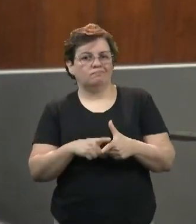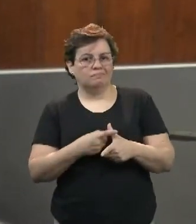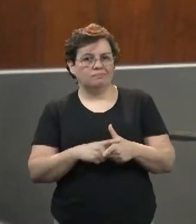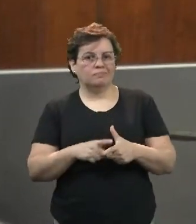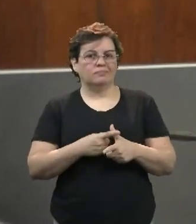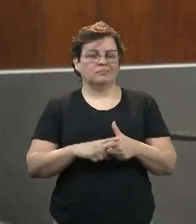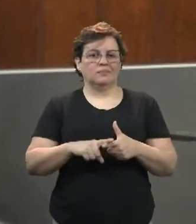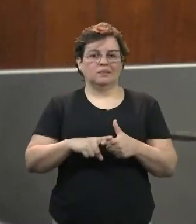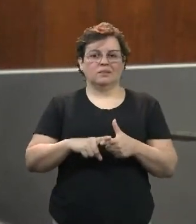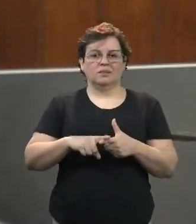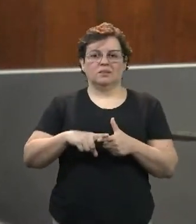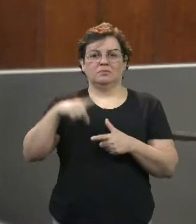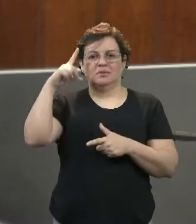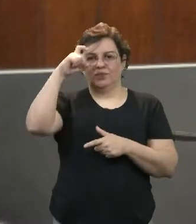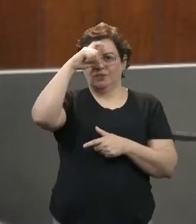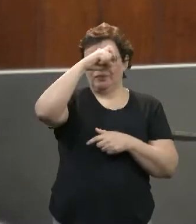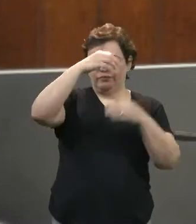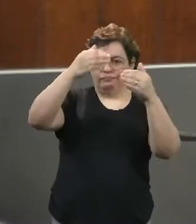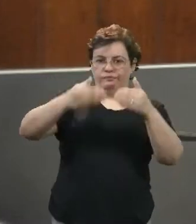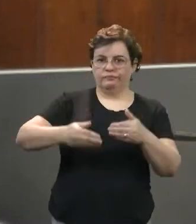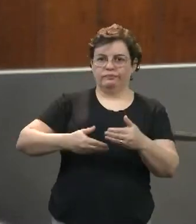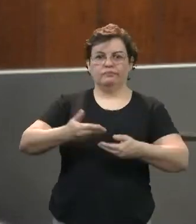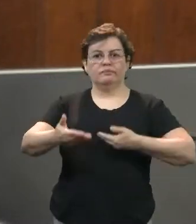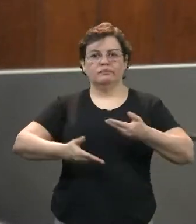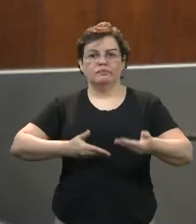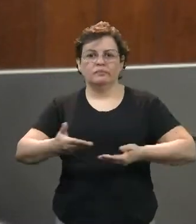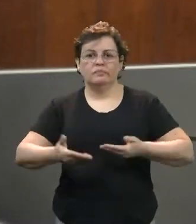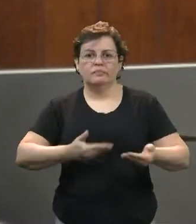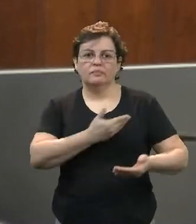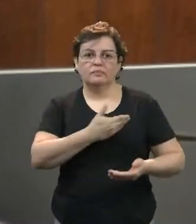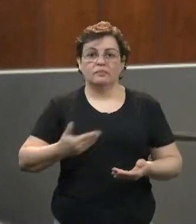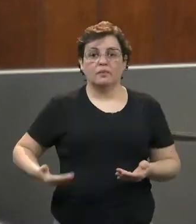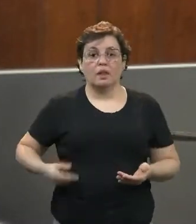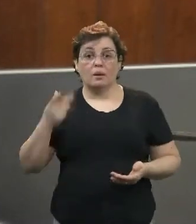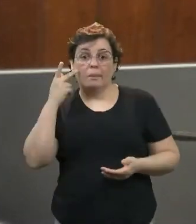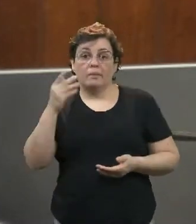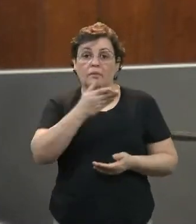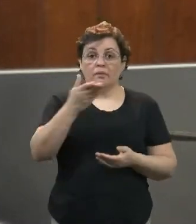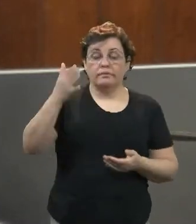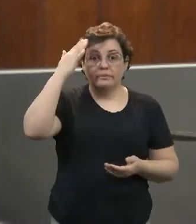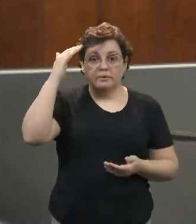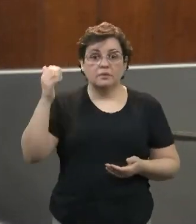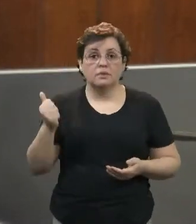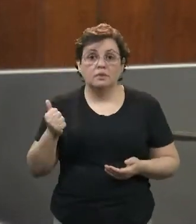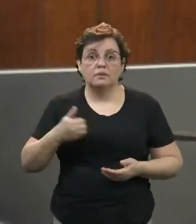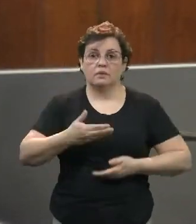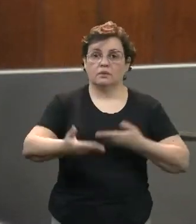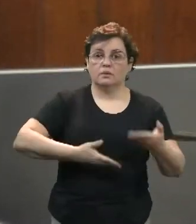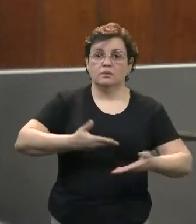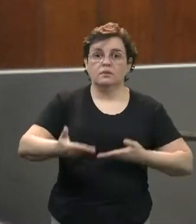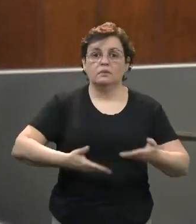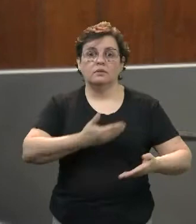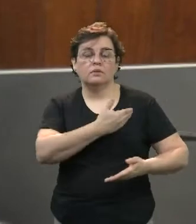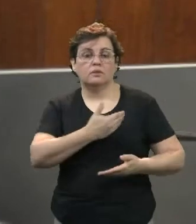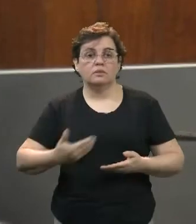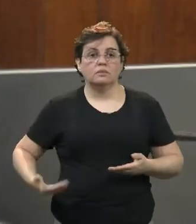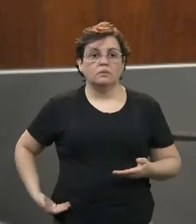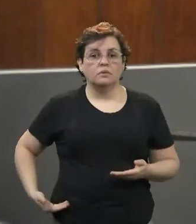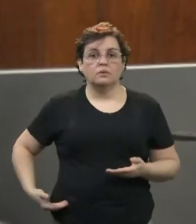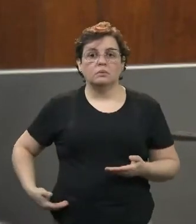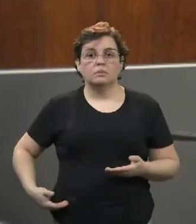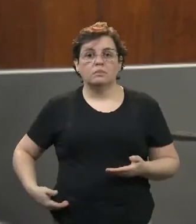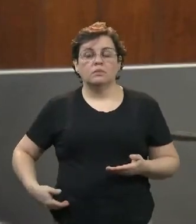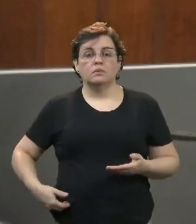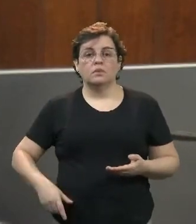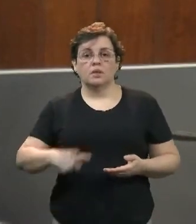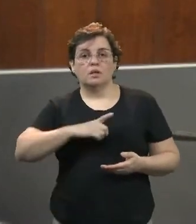difícil perante o servidor público. Para que os senhores tenham noção, os servidores públicos, alguns